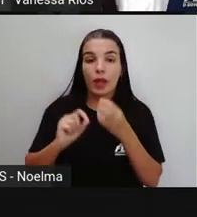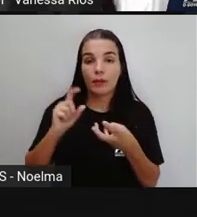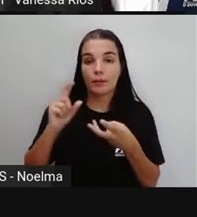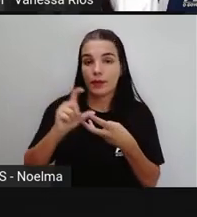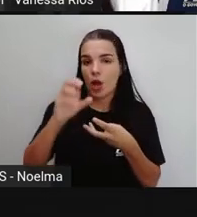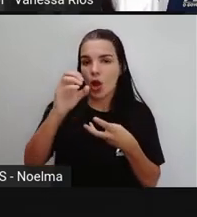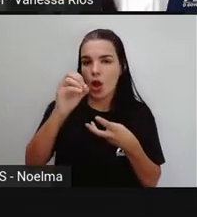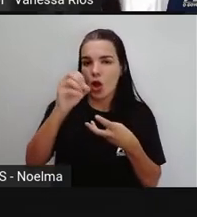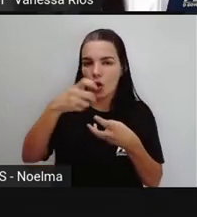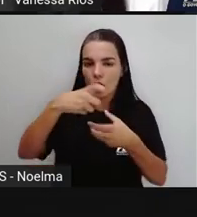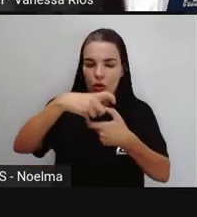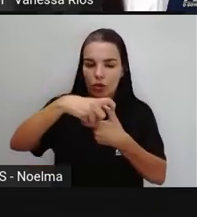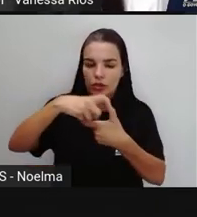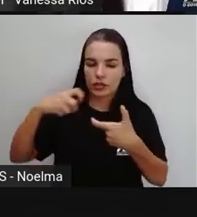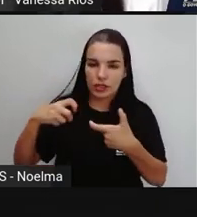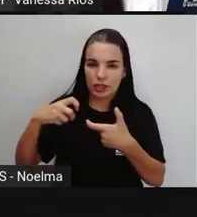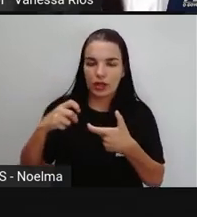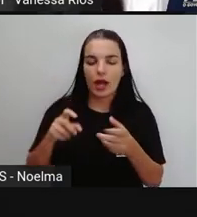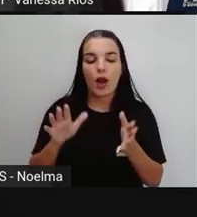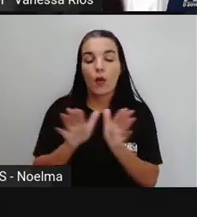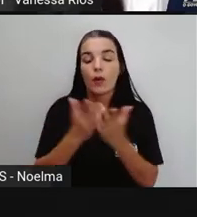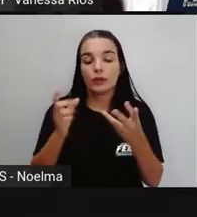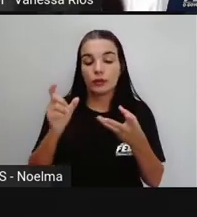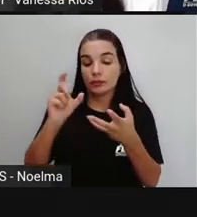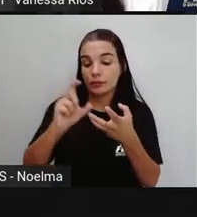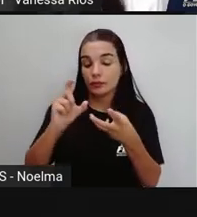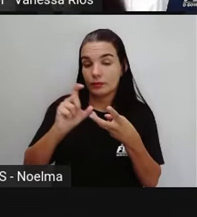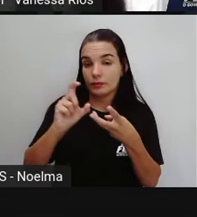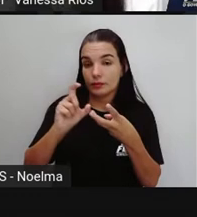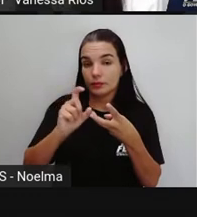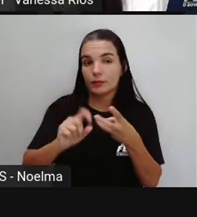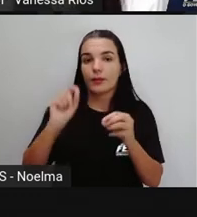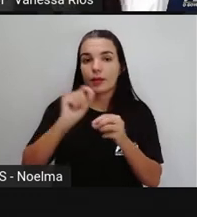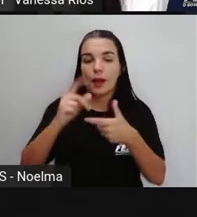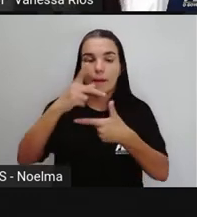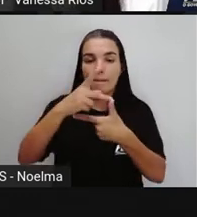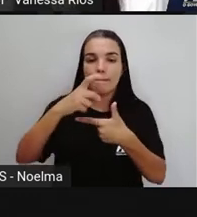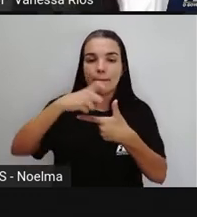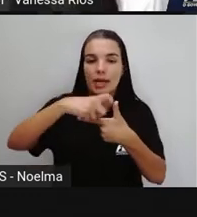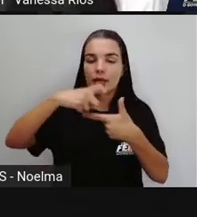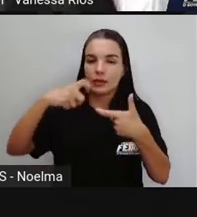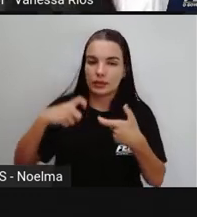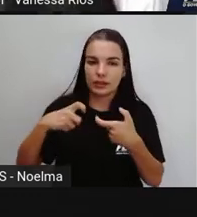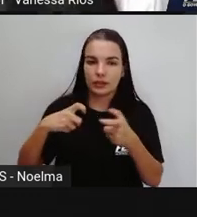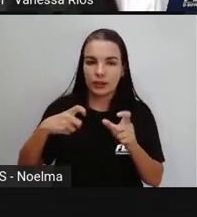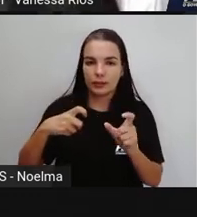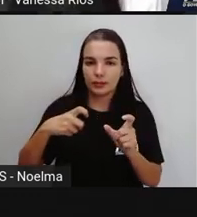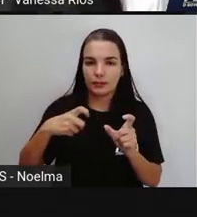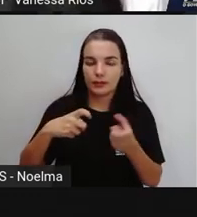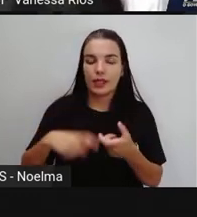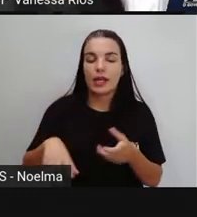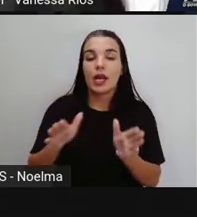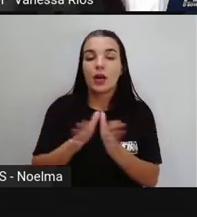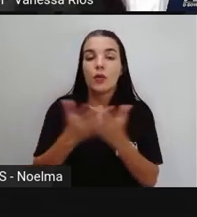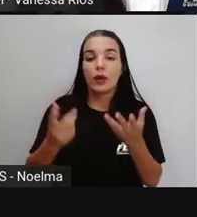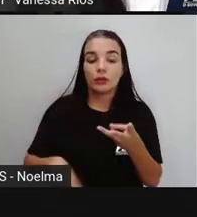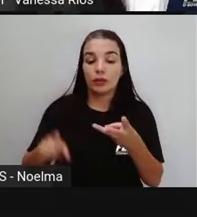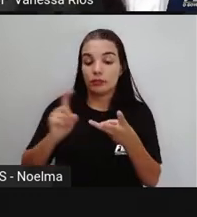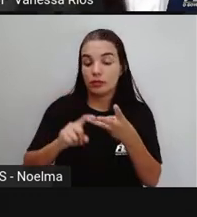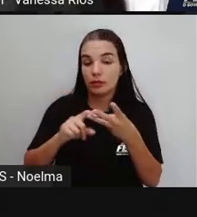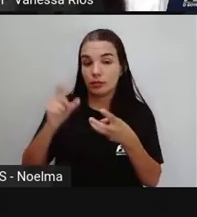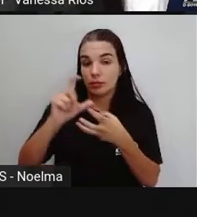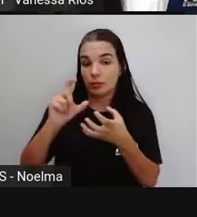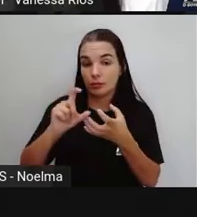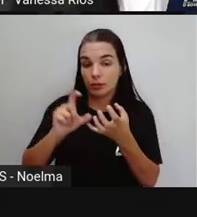oxítona. Quando a sílaba tônica é a penúltima, a gente chama de paroxítona. E quando a sílaba